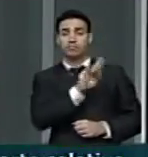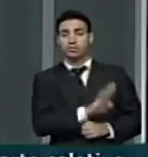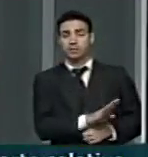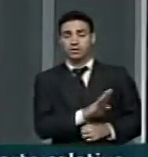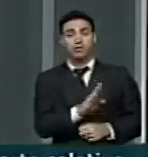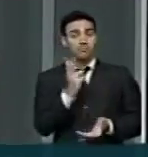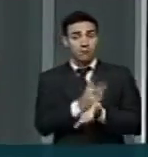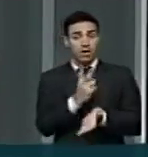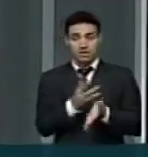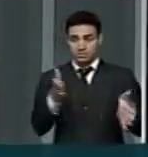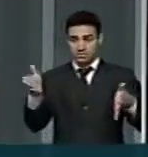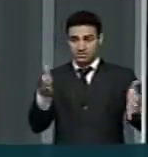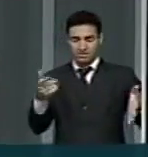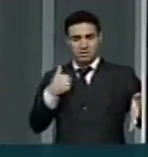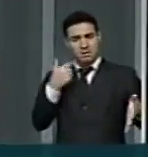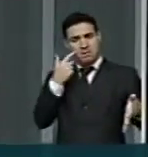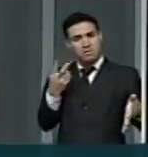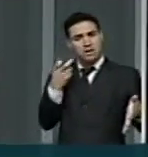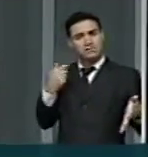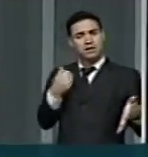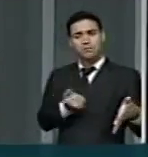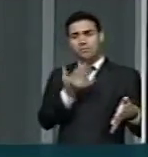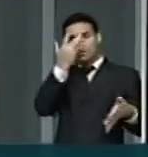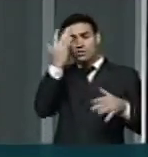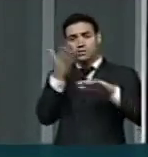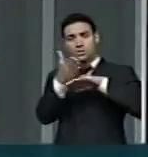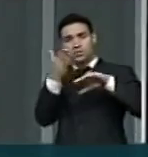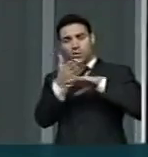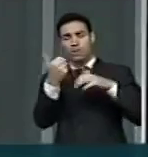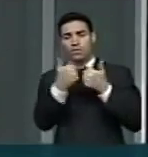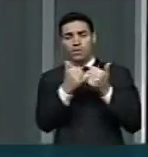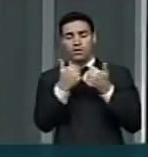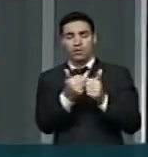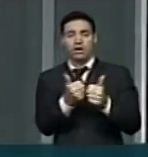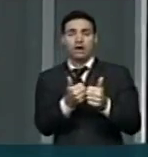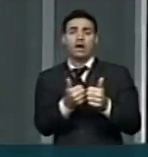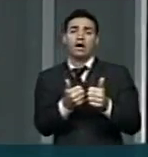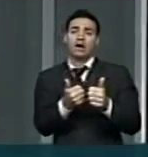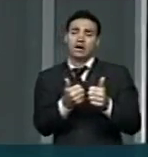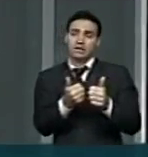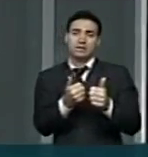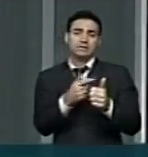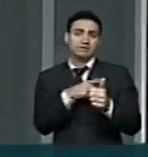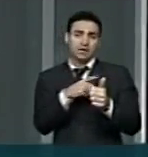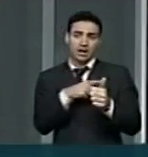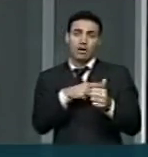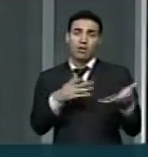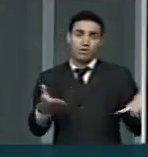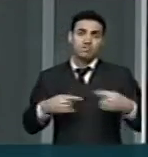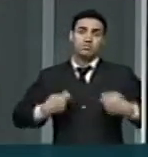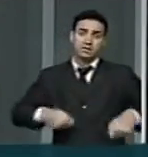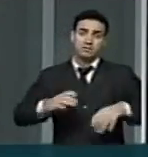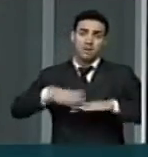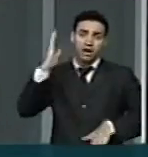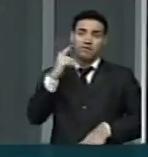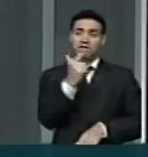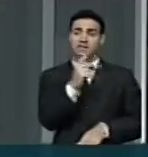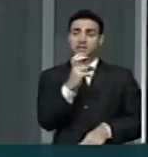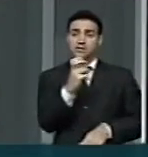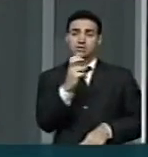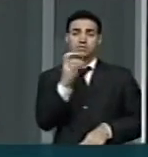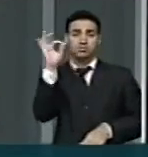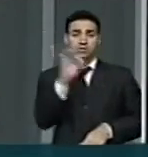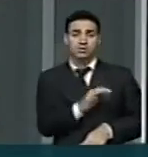verifica os dados sobre o passageiro transportado, na verdade, hoje, a gente tem um nível de demanda cerca de 20% a 25%